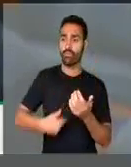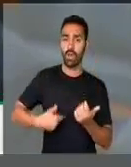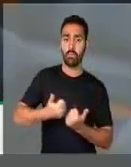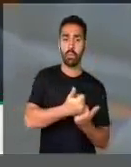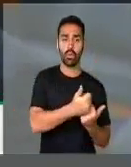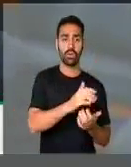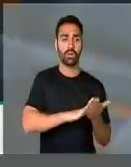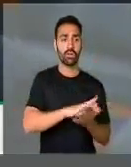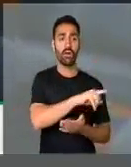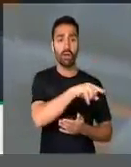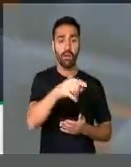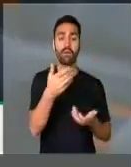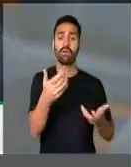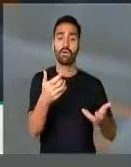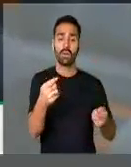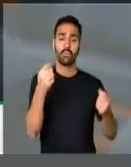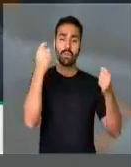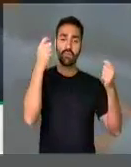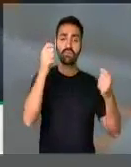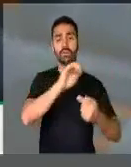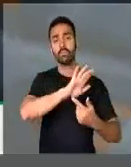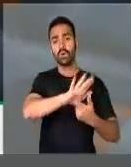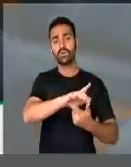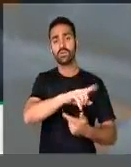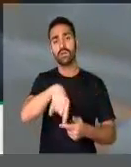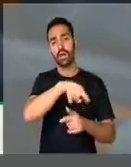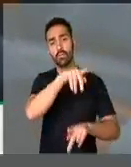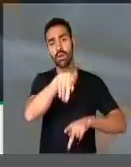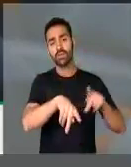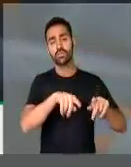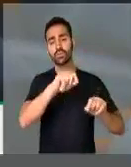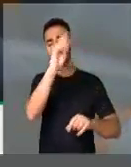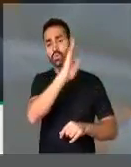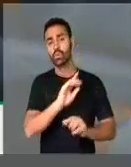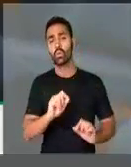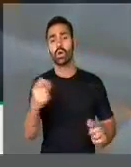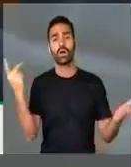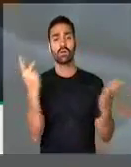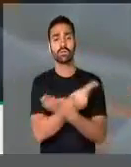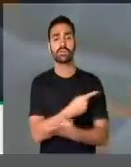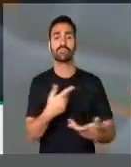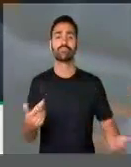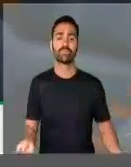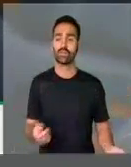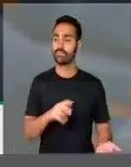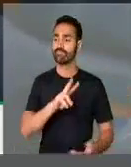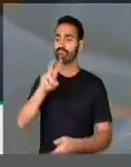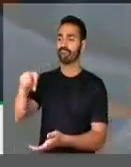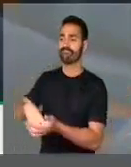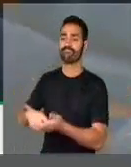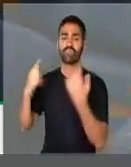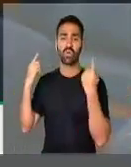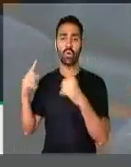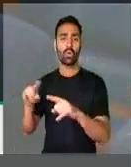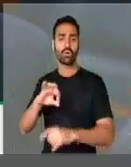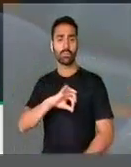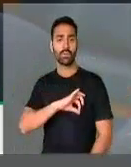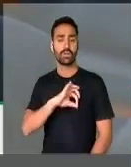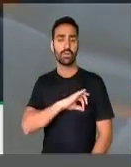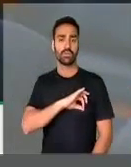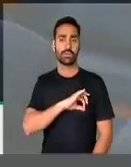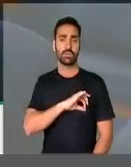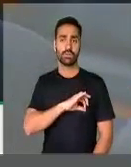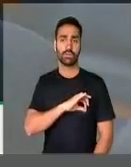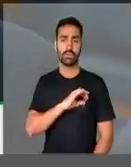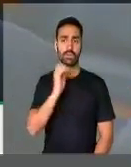resolvem se manifestar e mostrar ao país o que é que está acontecendo, vem uma punição, vamos dizer assim,